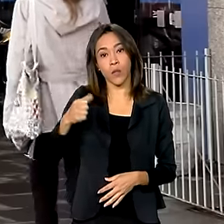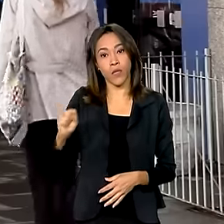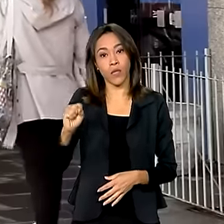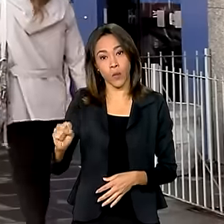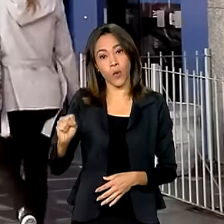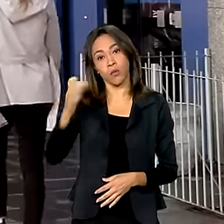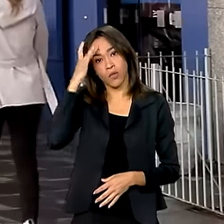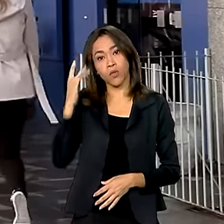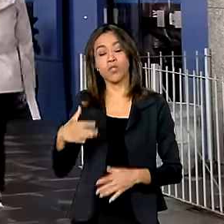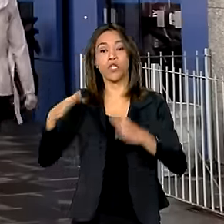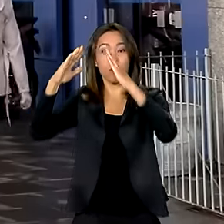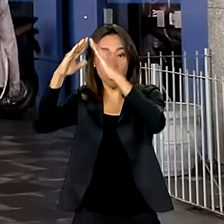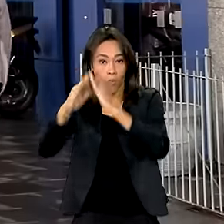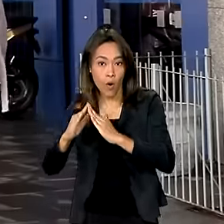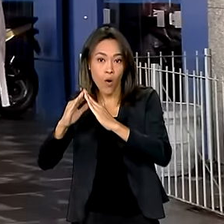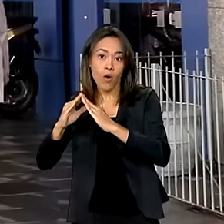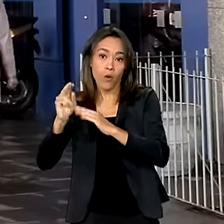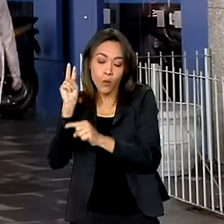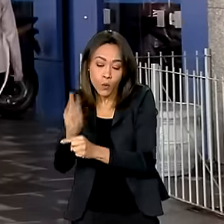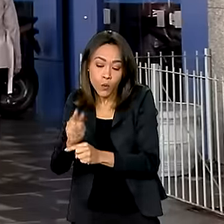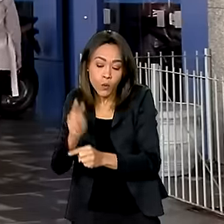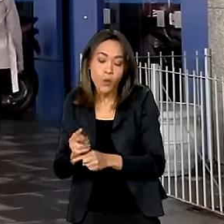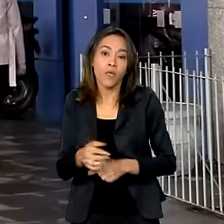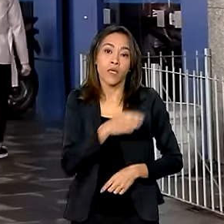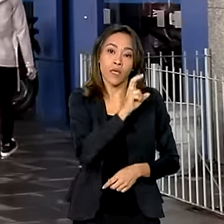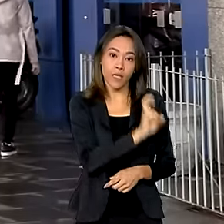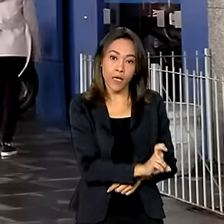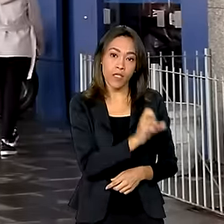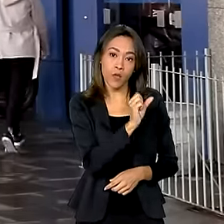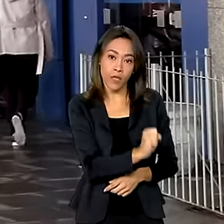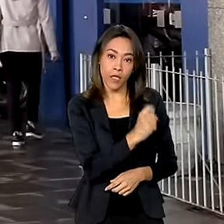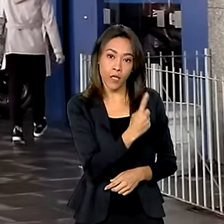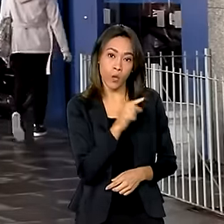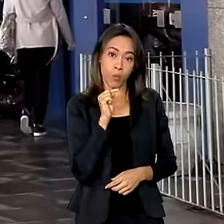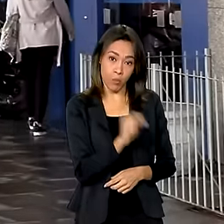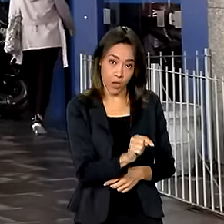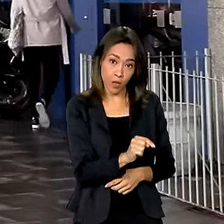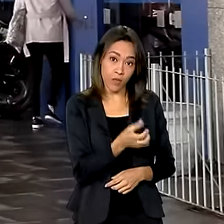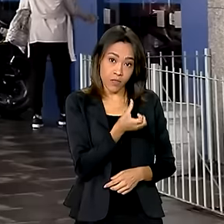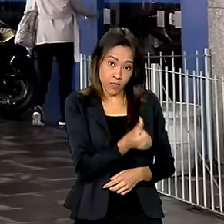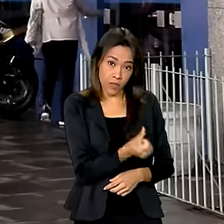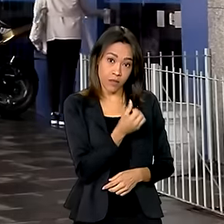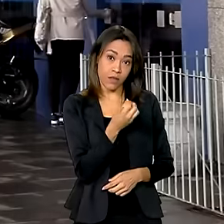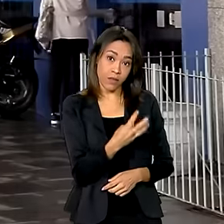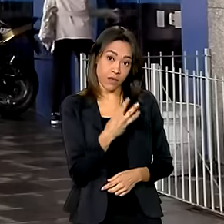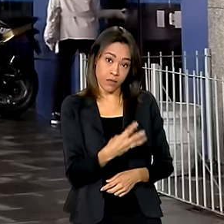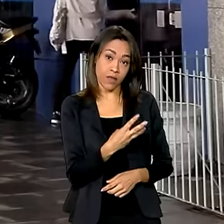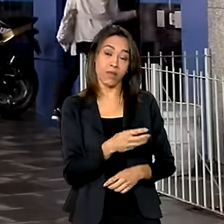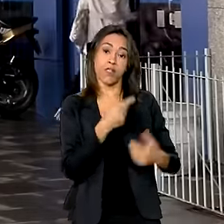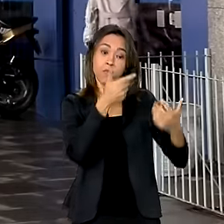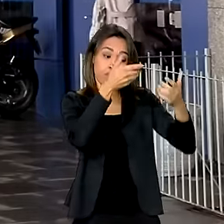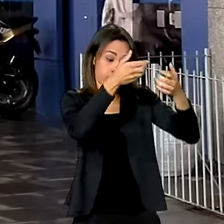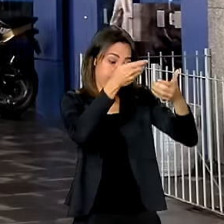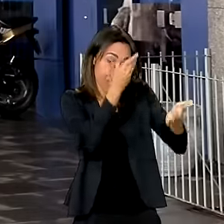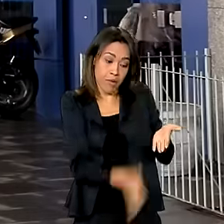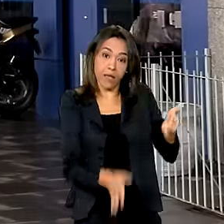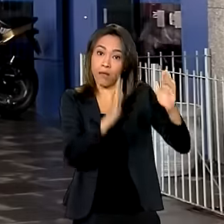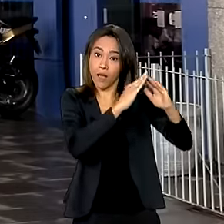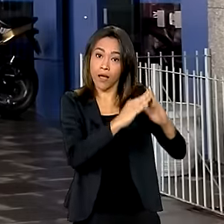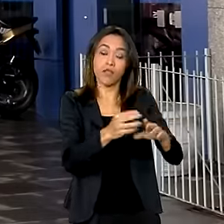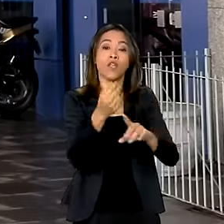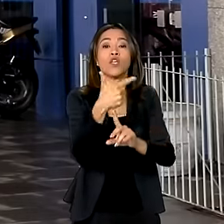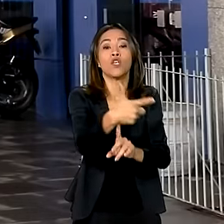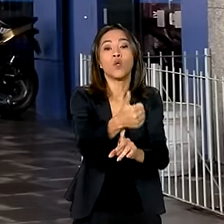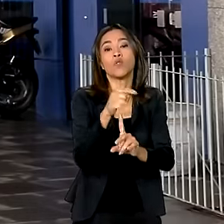em abrigos, 581.633 desalojados e 2,33